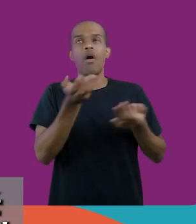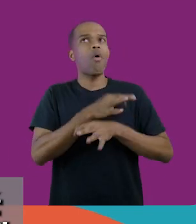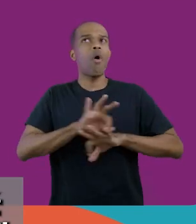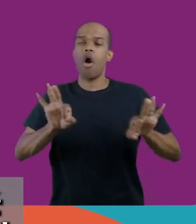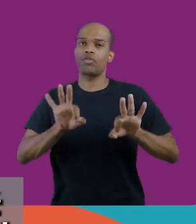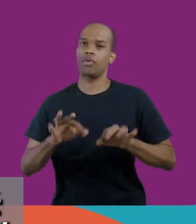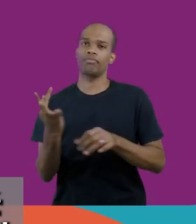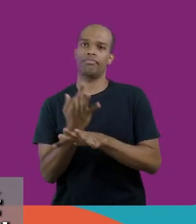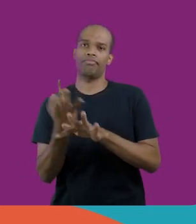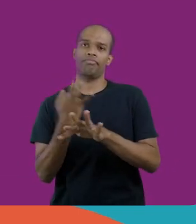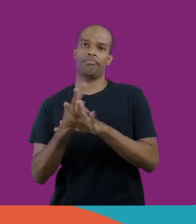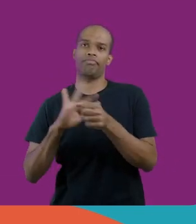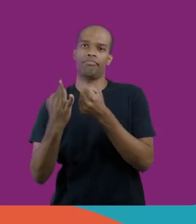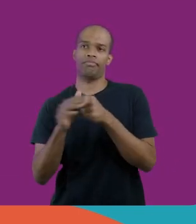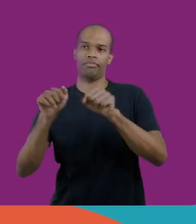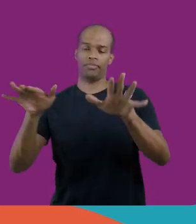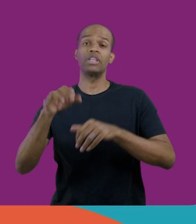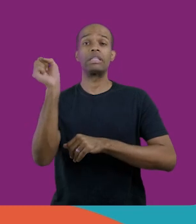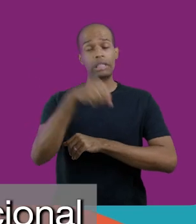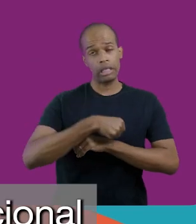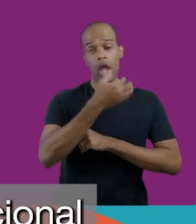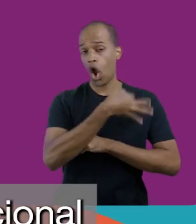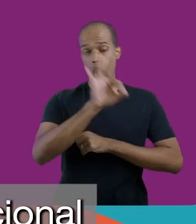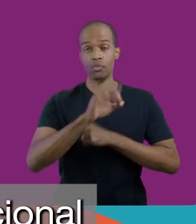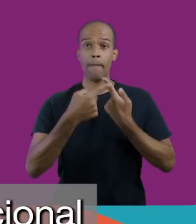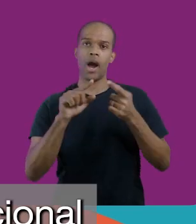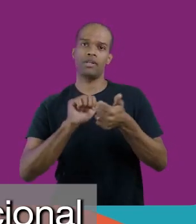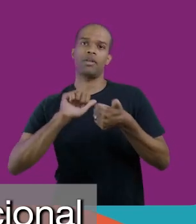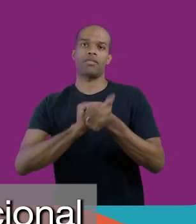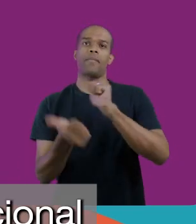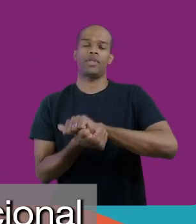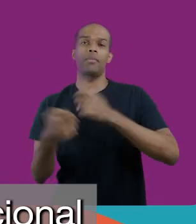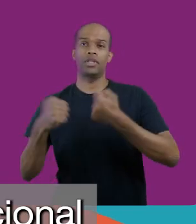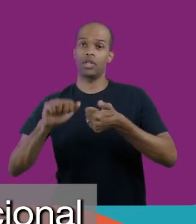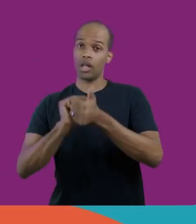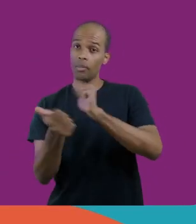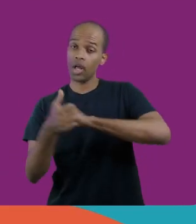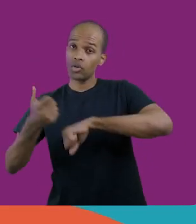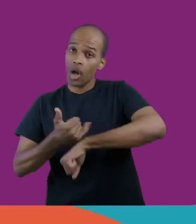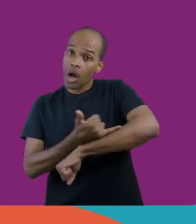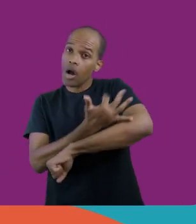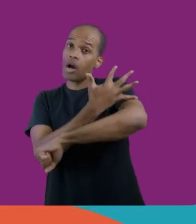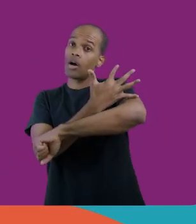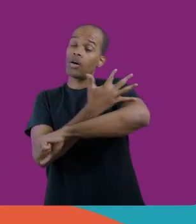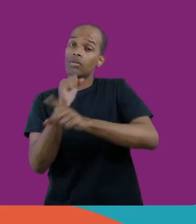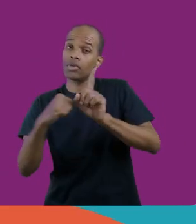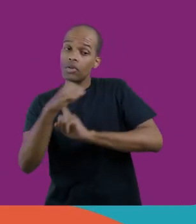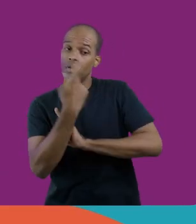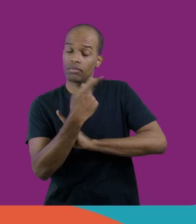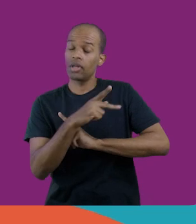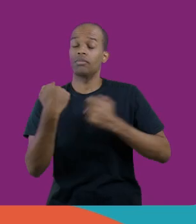para lidar com pandemia? É, mas ela tem que dar uma adaptada. Ela tem que dar uma adaptada no socioemocional que ela vai desenvolver.